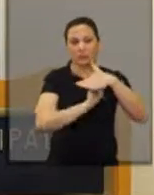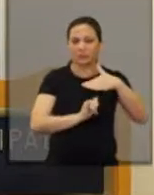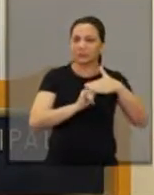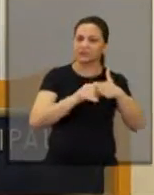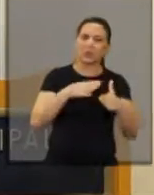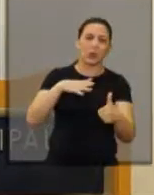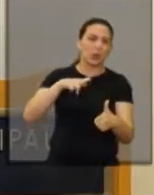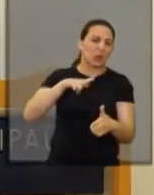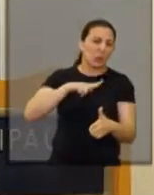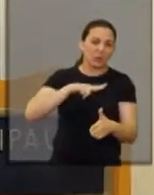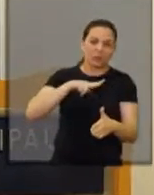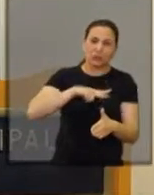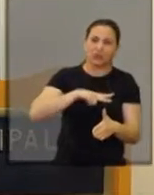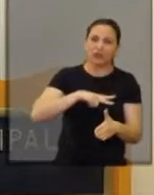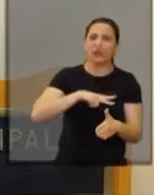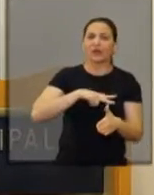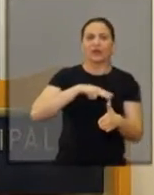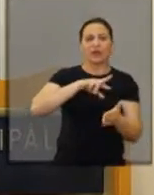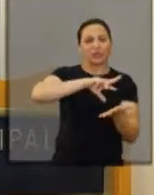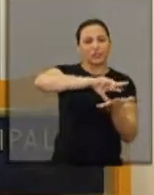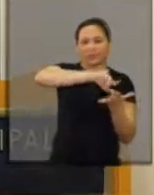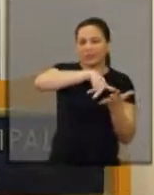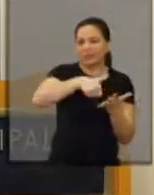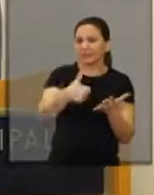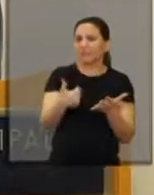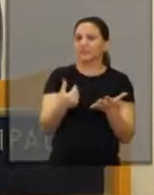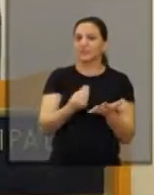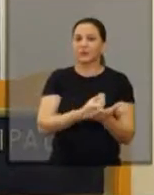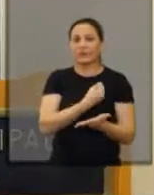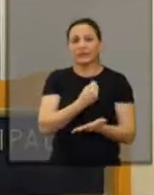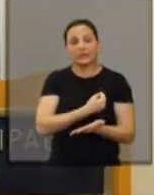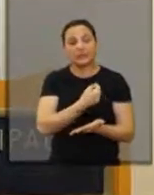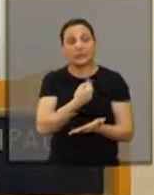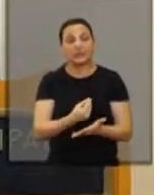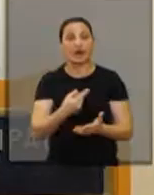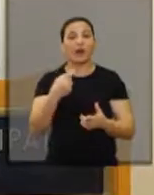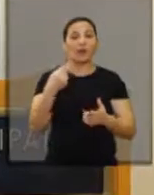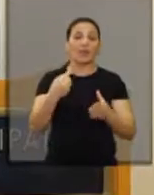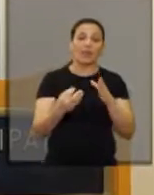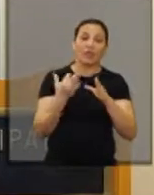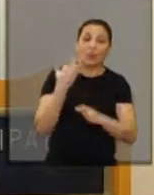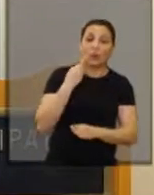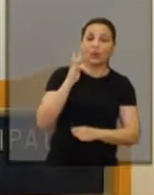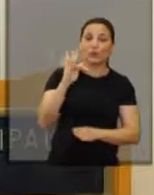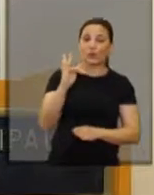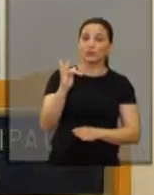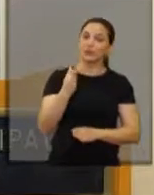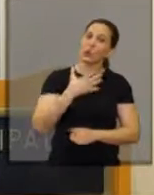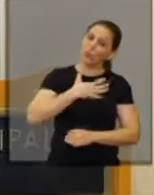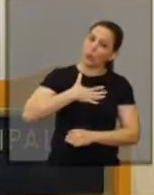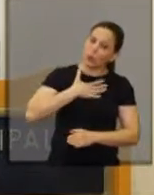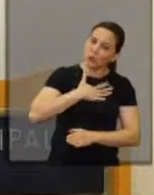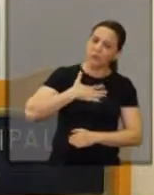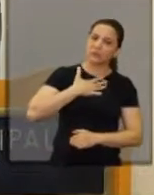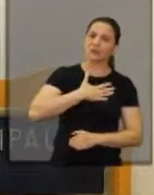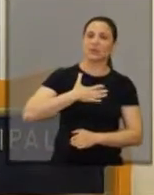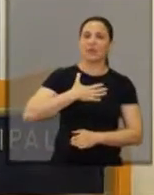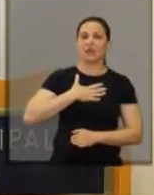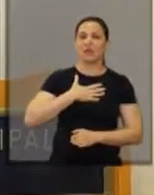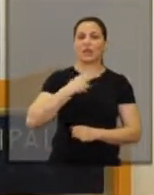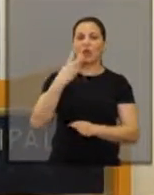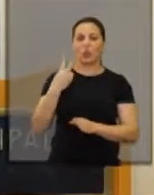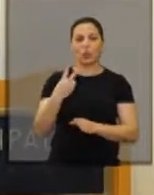os outros órgãos, entidades privadas, etc., que virão participar dessa fundação. E eu